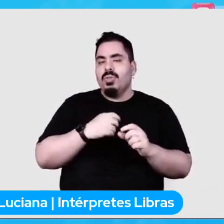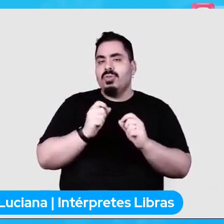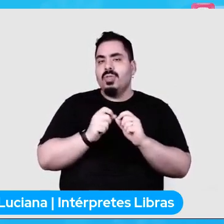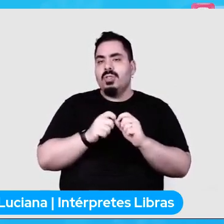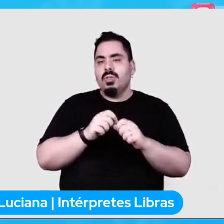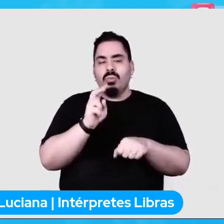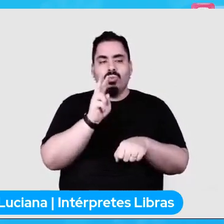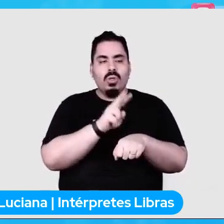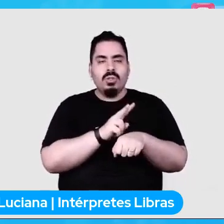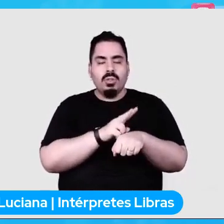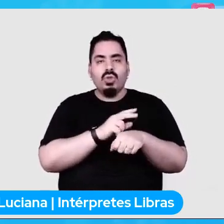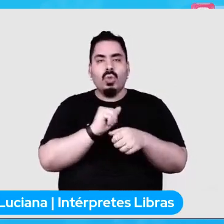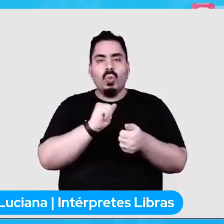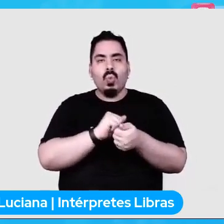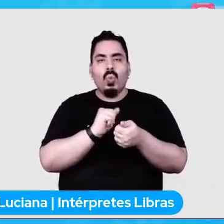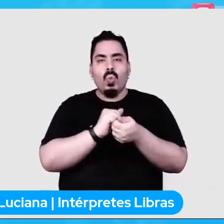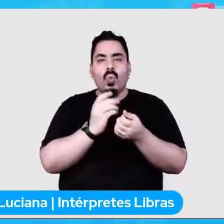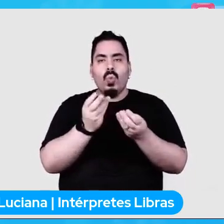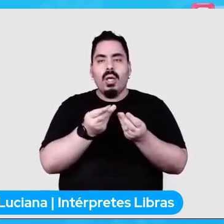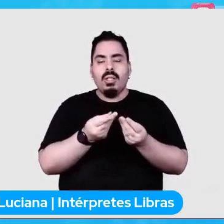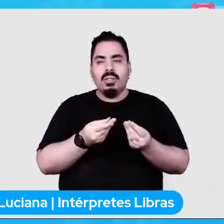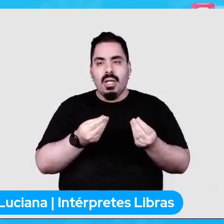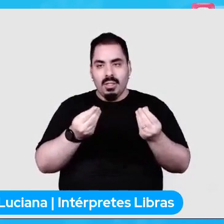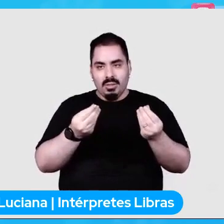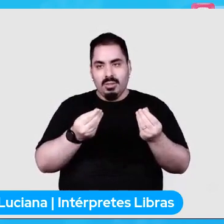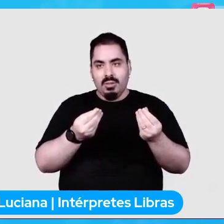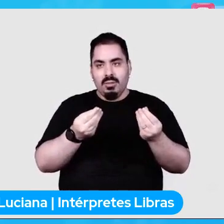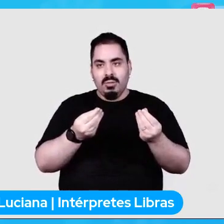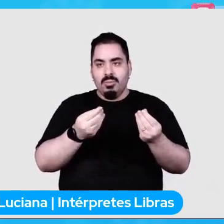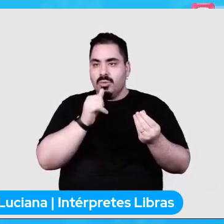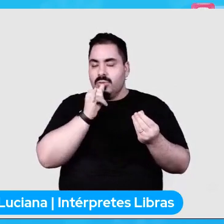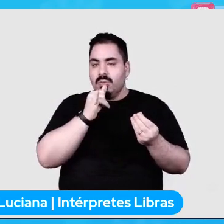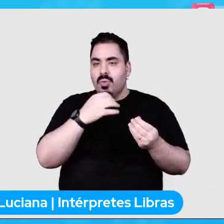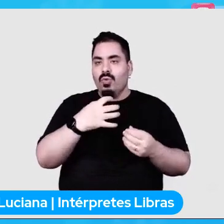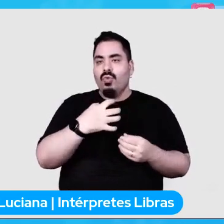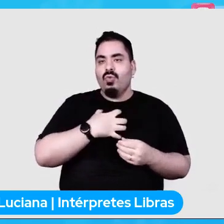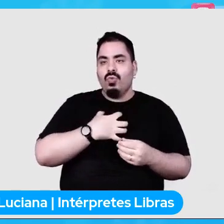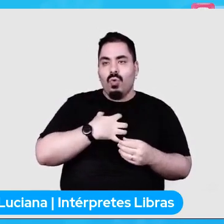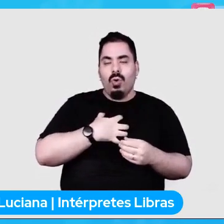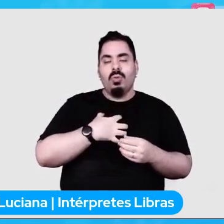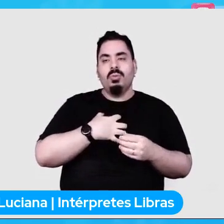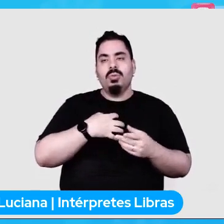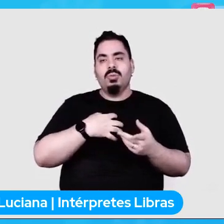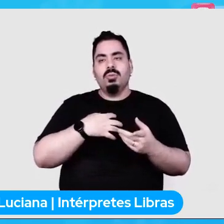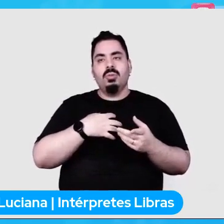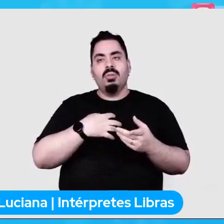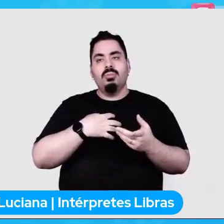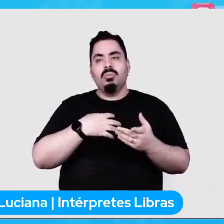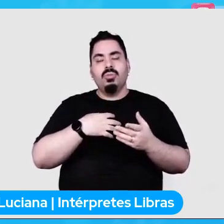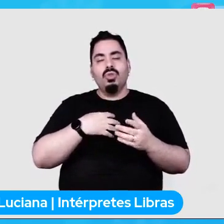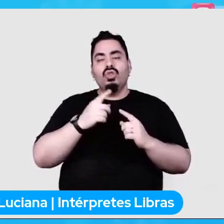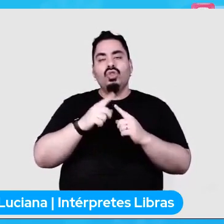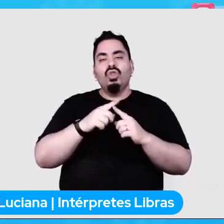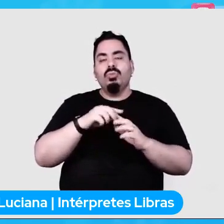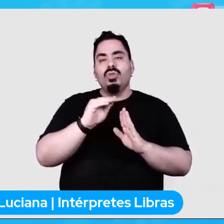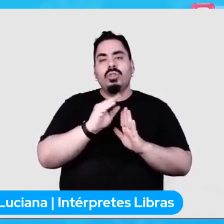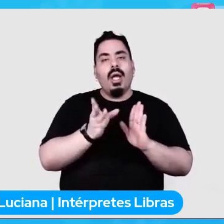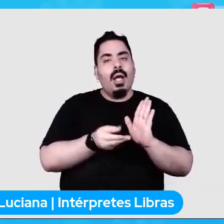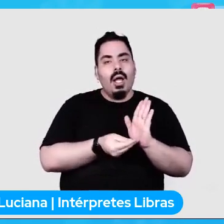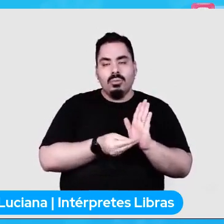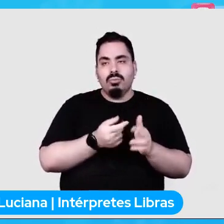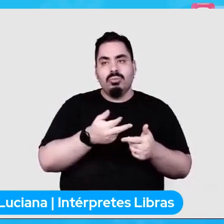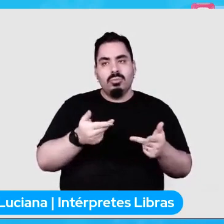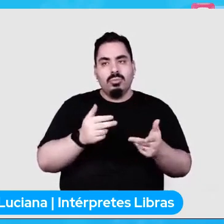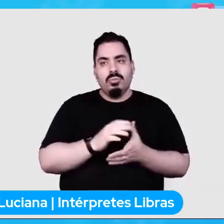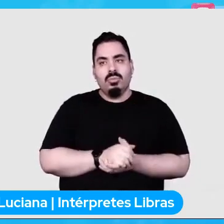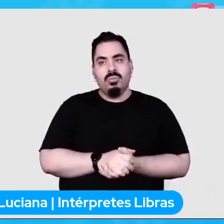qualitativo tipo formatos tipagem dos dados entre outros sim eu acho